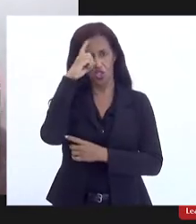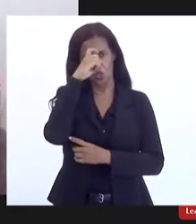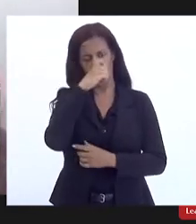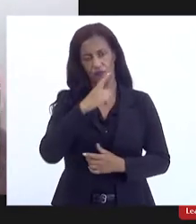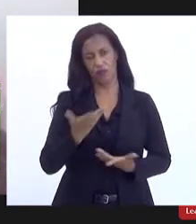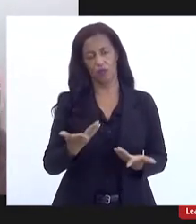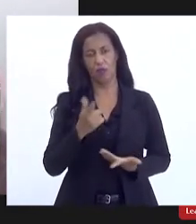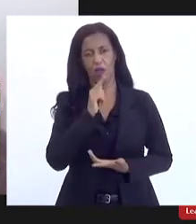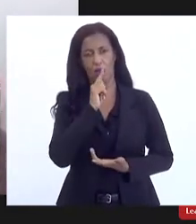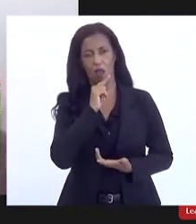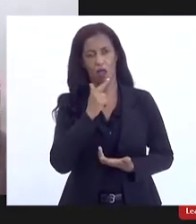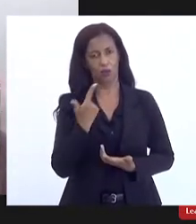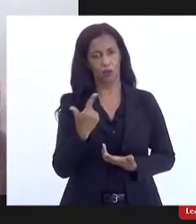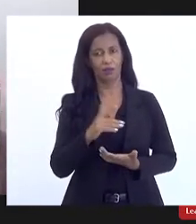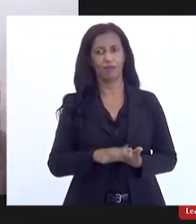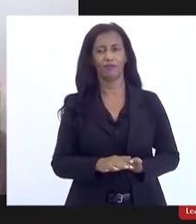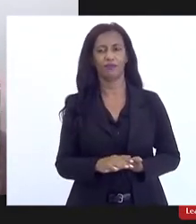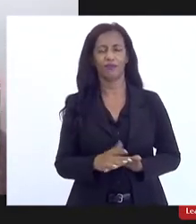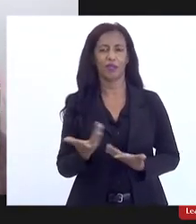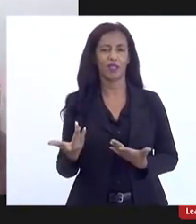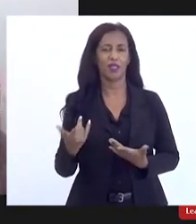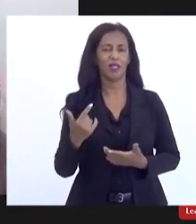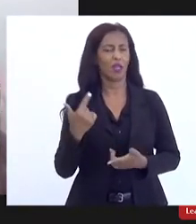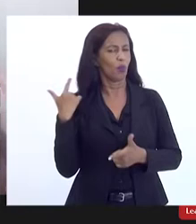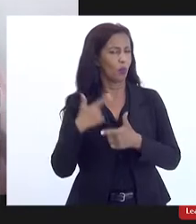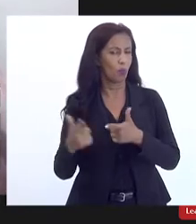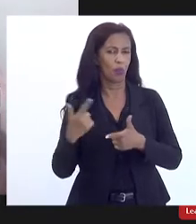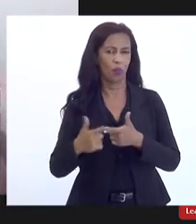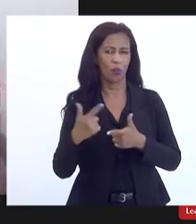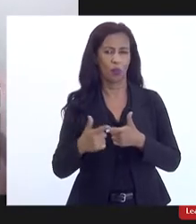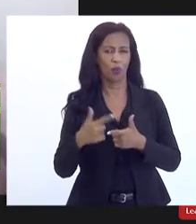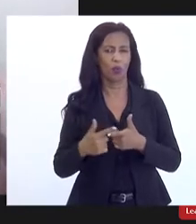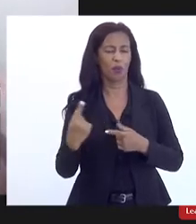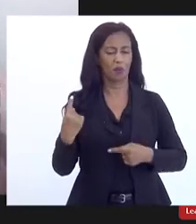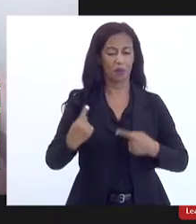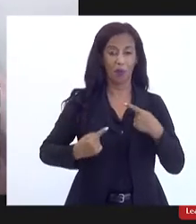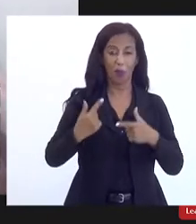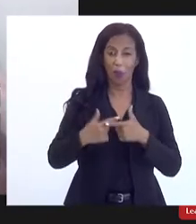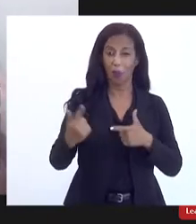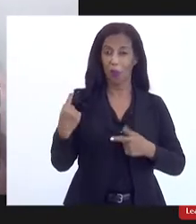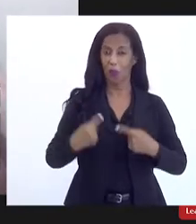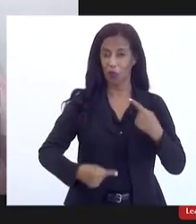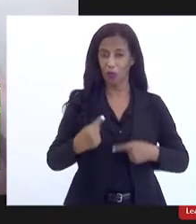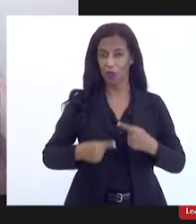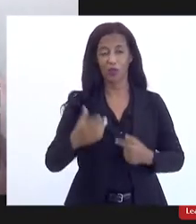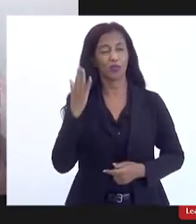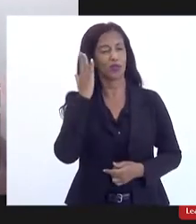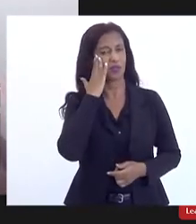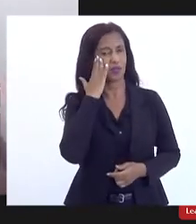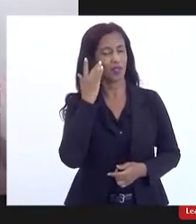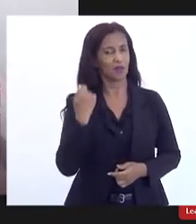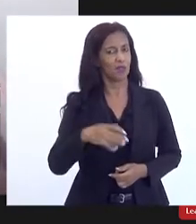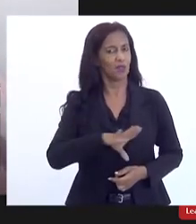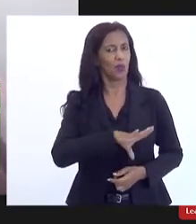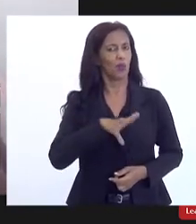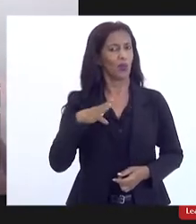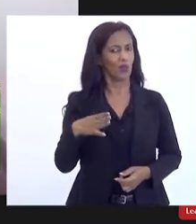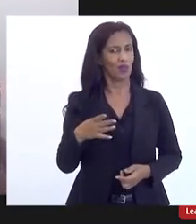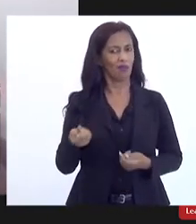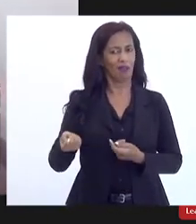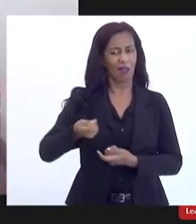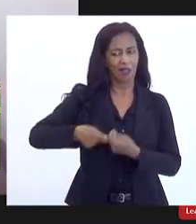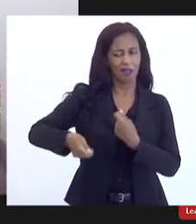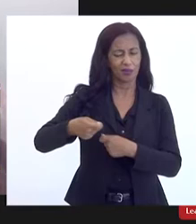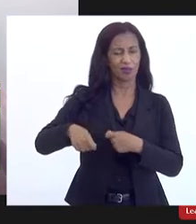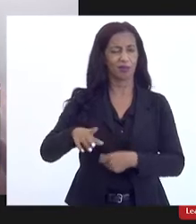consolidadas em qualquer obra é um transtorno é um transtorno político a gente sabe que tem que ter coragem do administrador